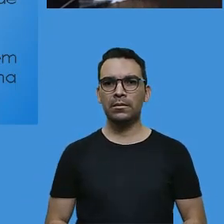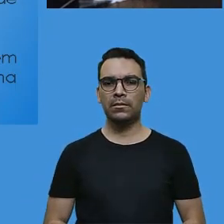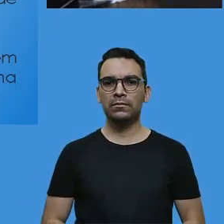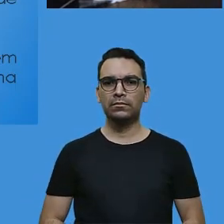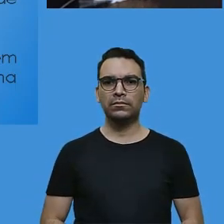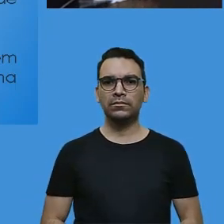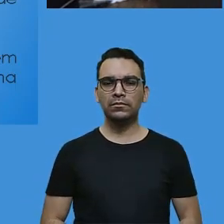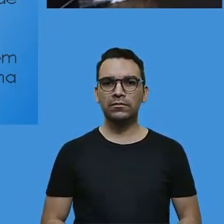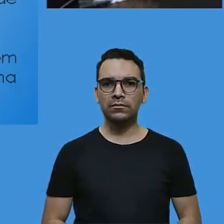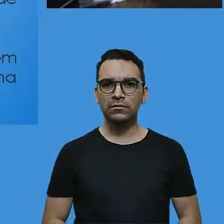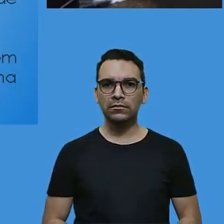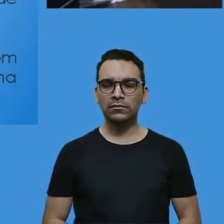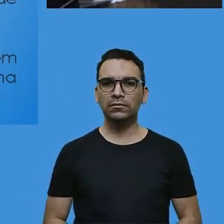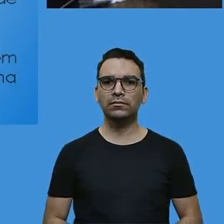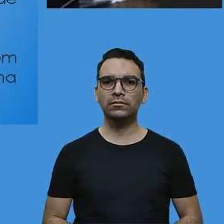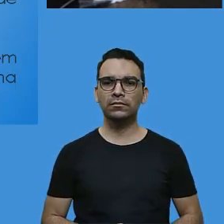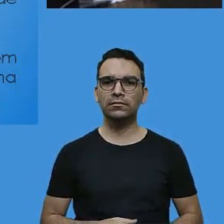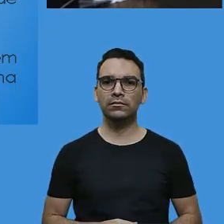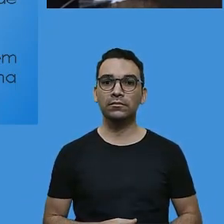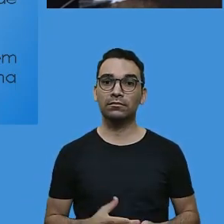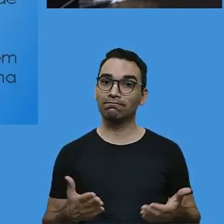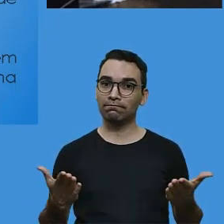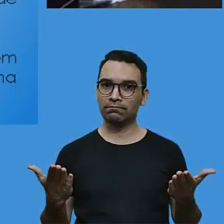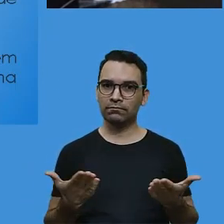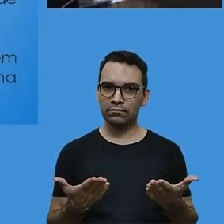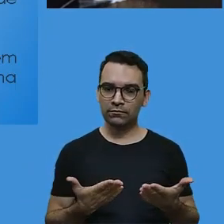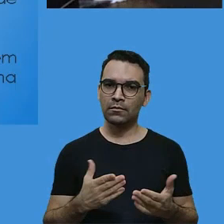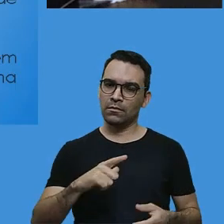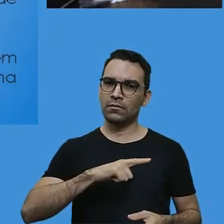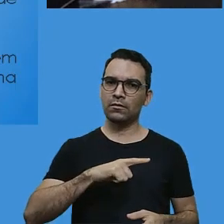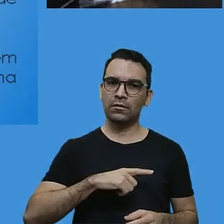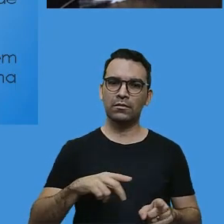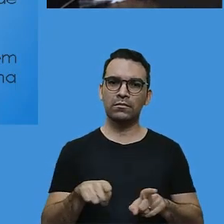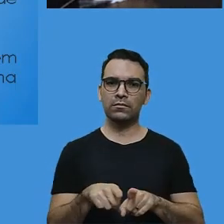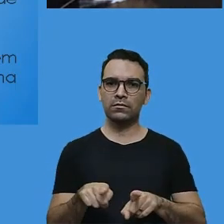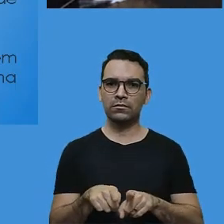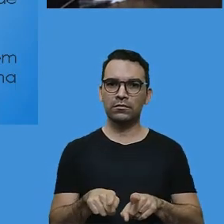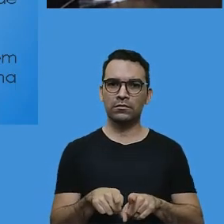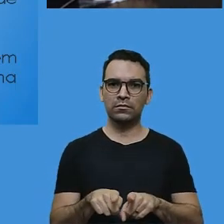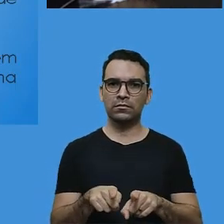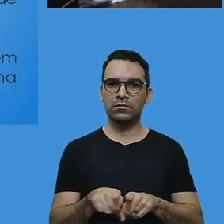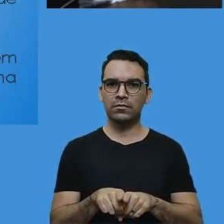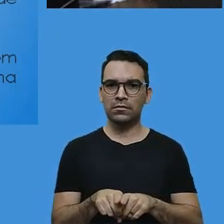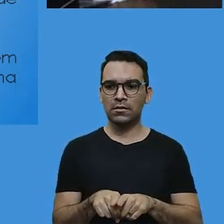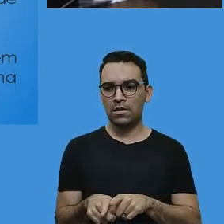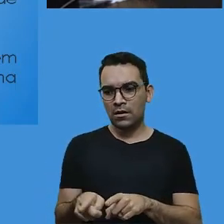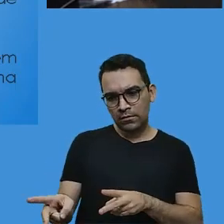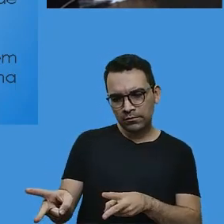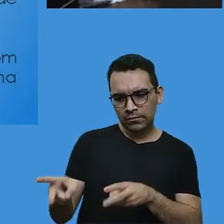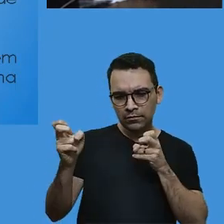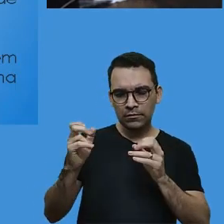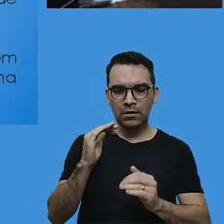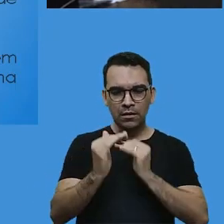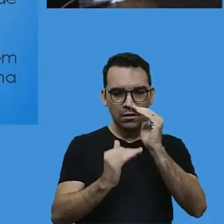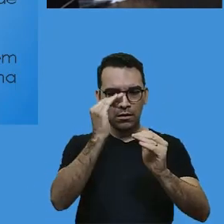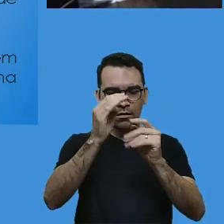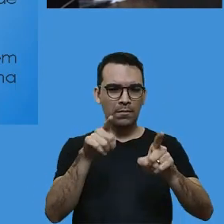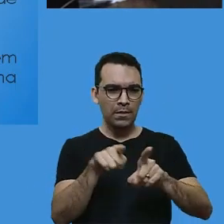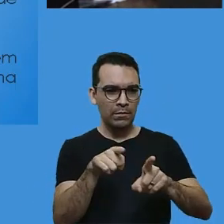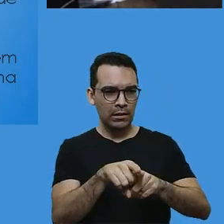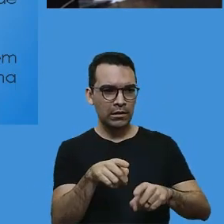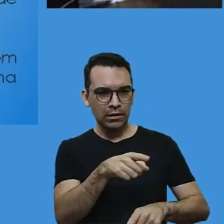E, diante de tudo isso, nós teremos a identificação dos avanços, das dificuldades de